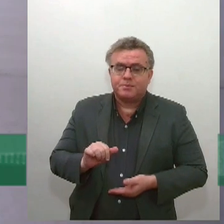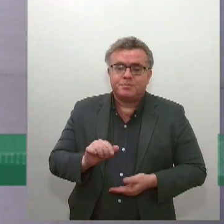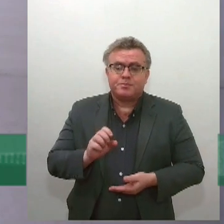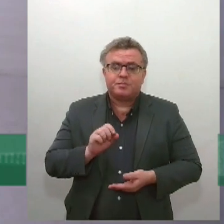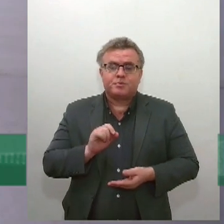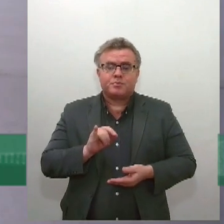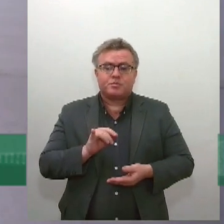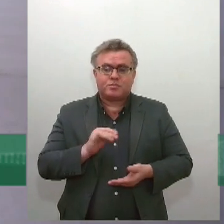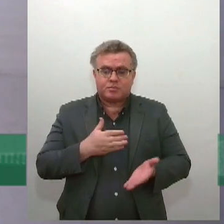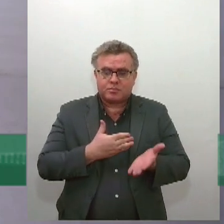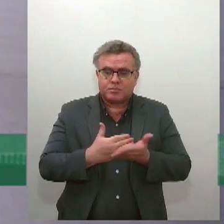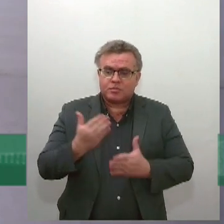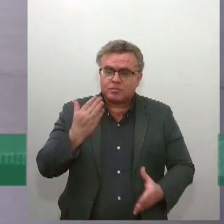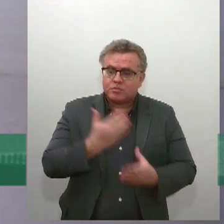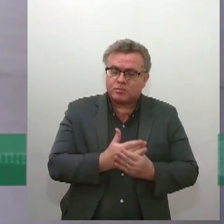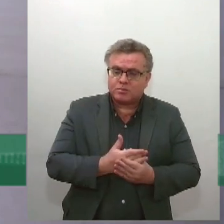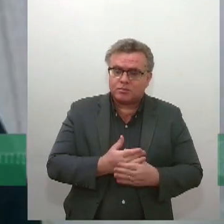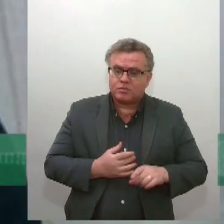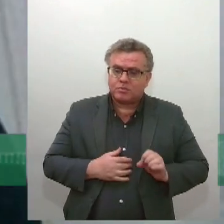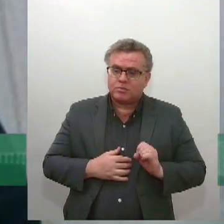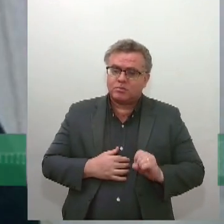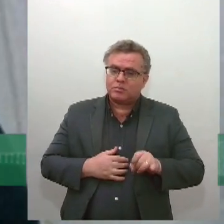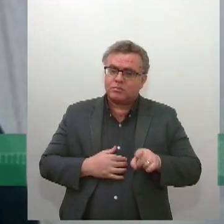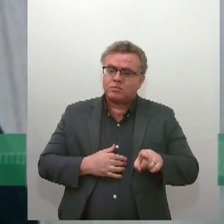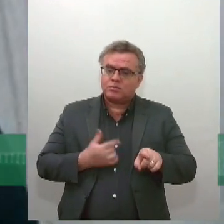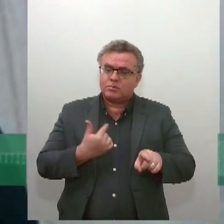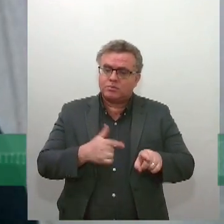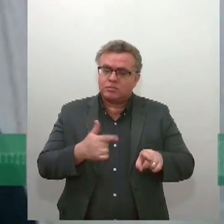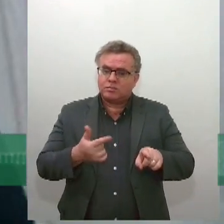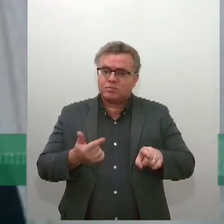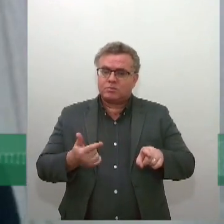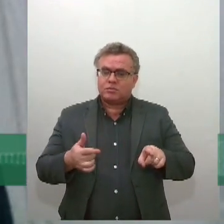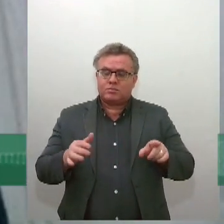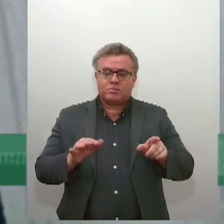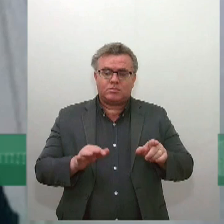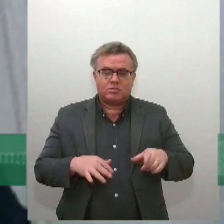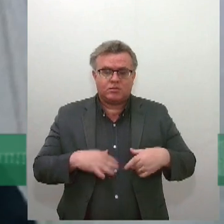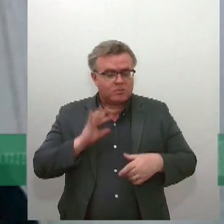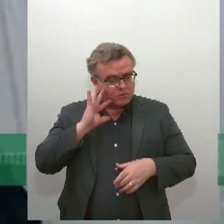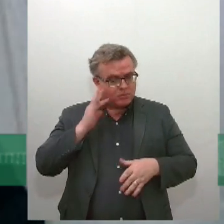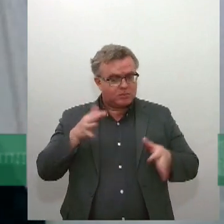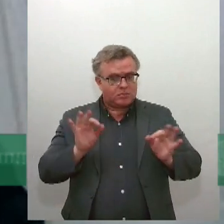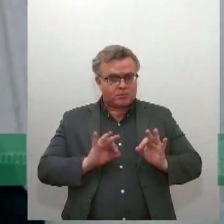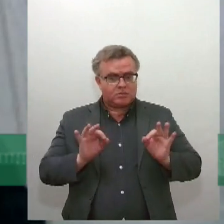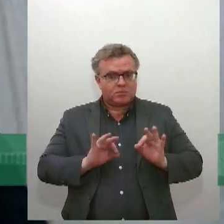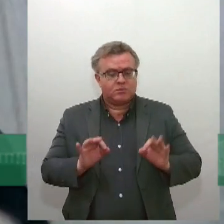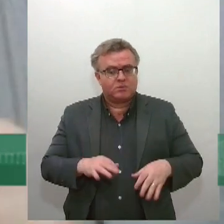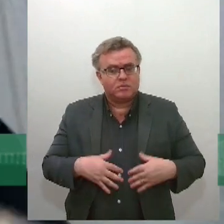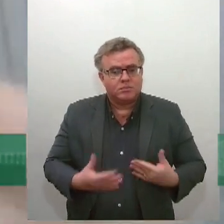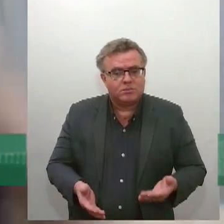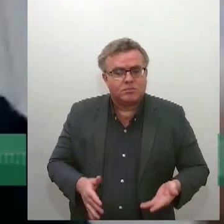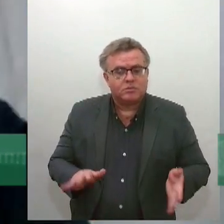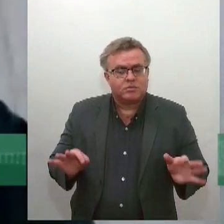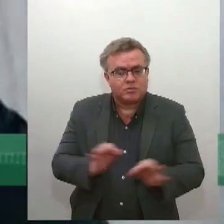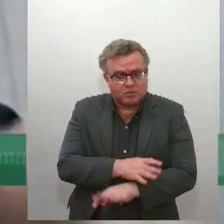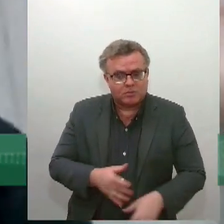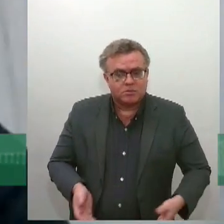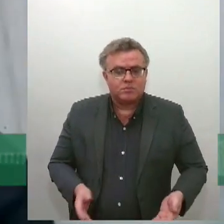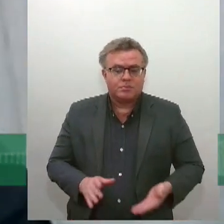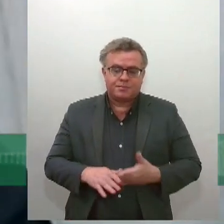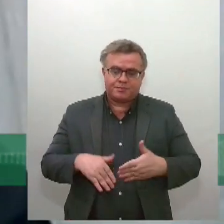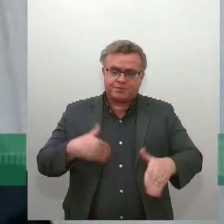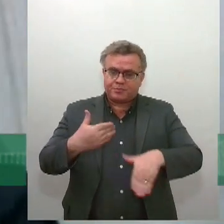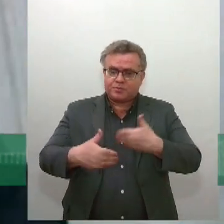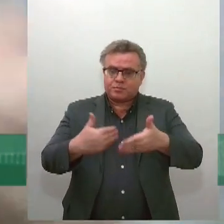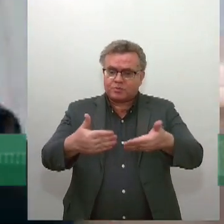se você não tiver uma utilidade de uma decisão final. Todo processo, ele tem uma finalidade, toda